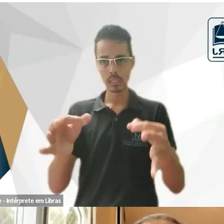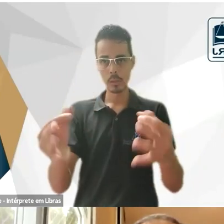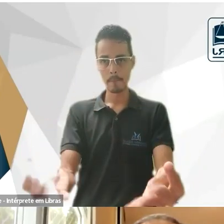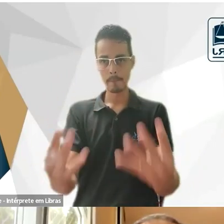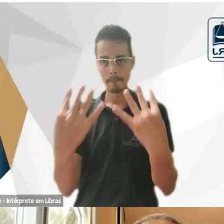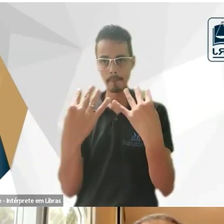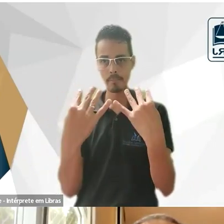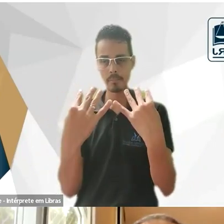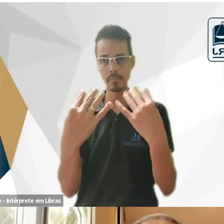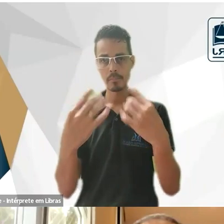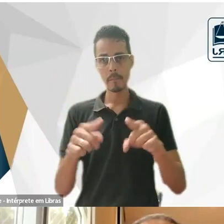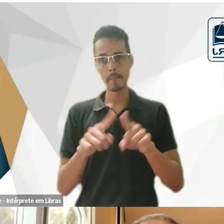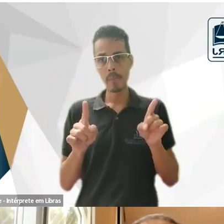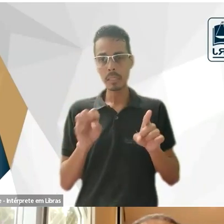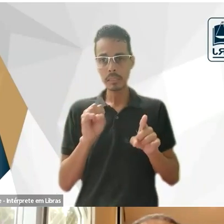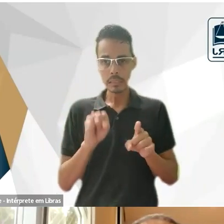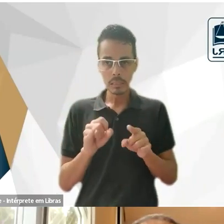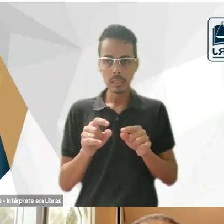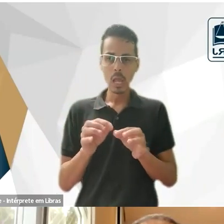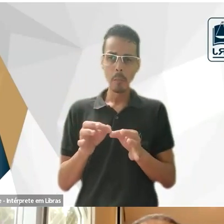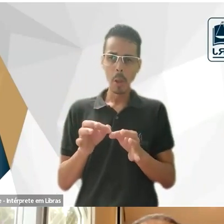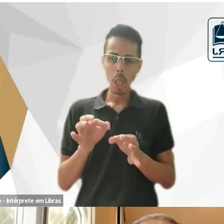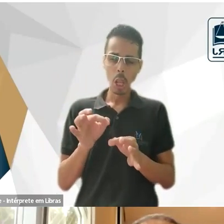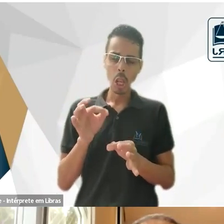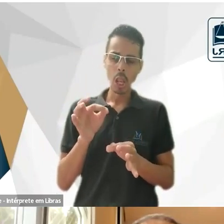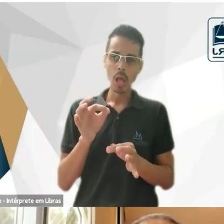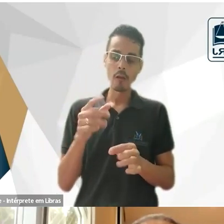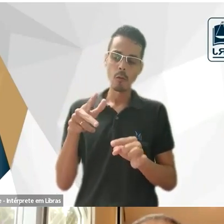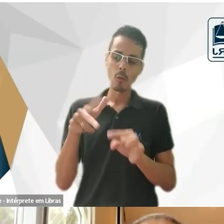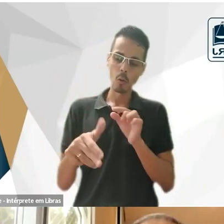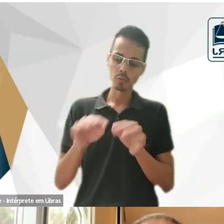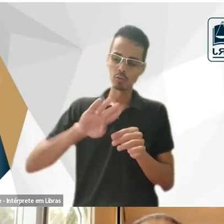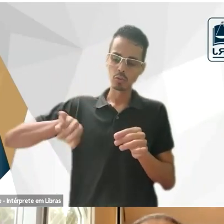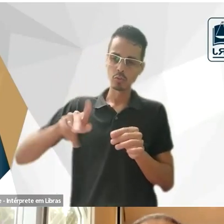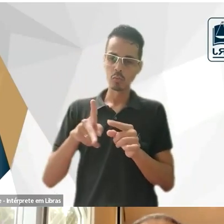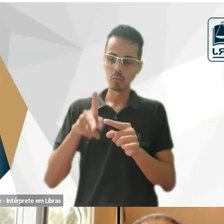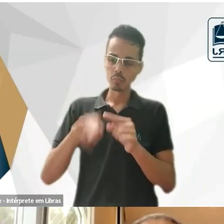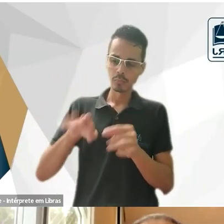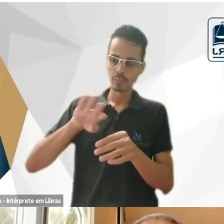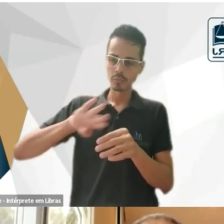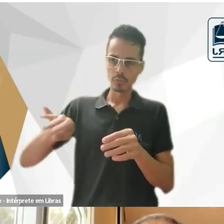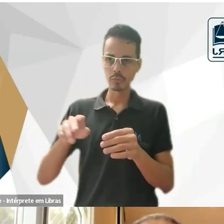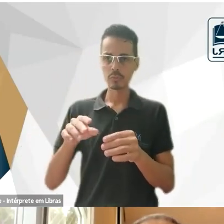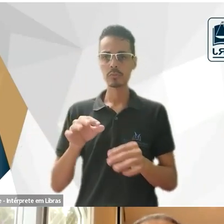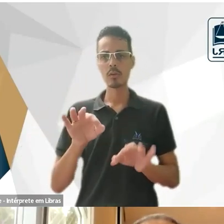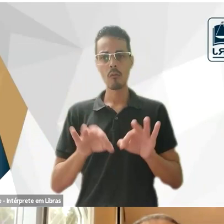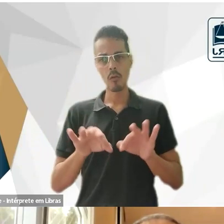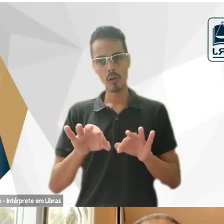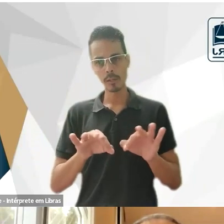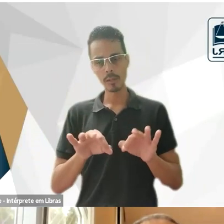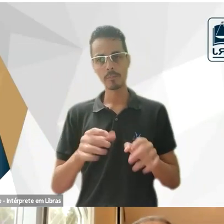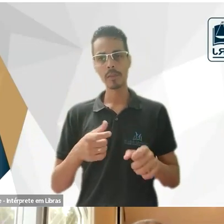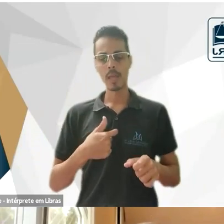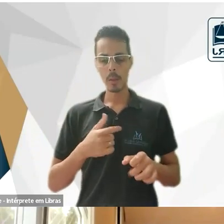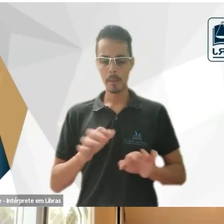uns pequenos cortes e acho que tudo vai sair muito bem. Então, eu preparei essa apresentação